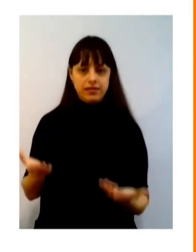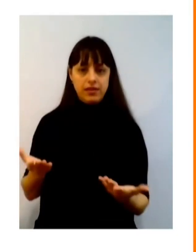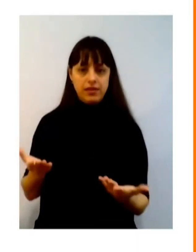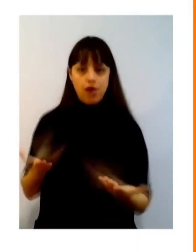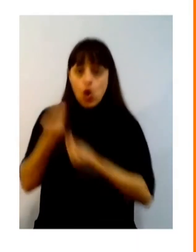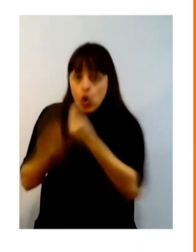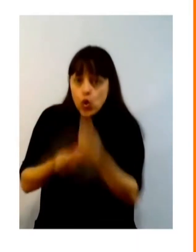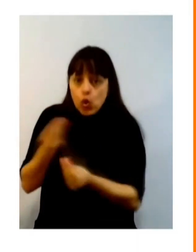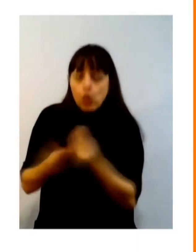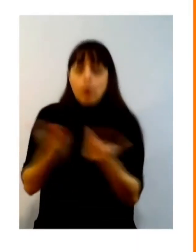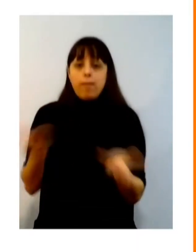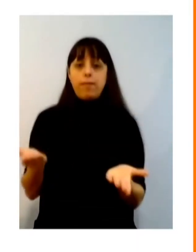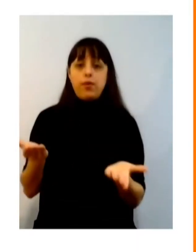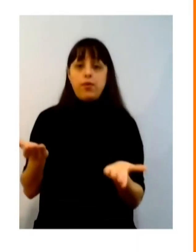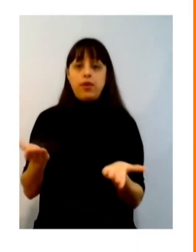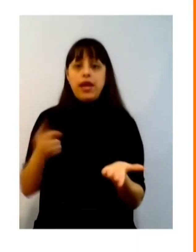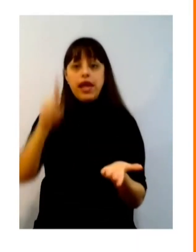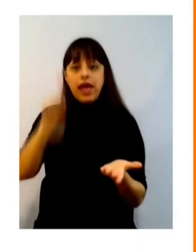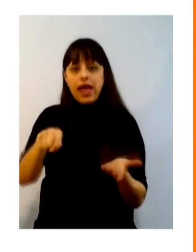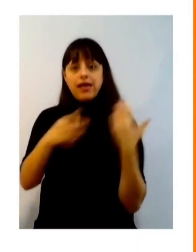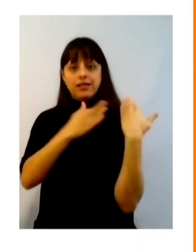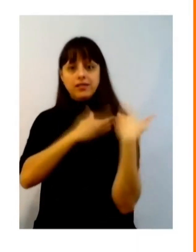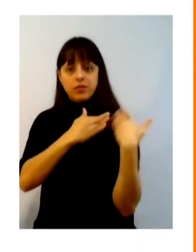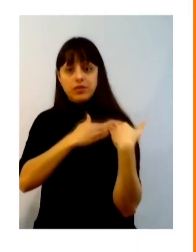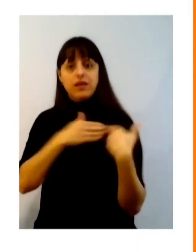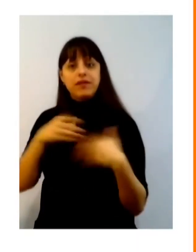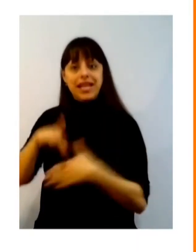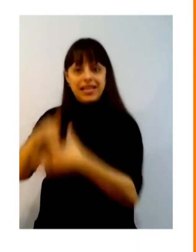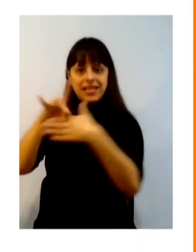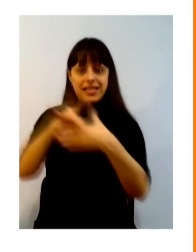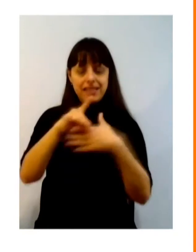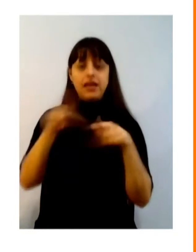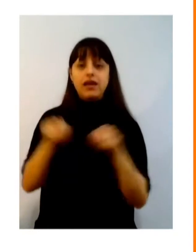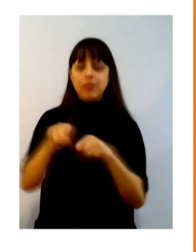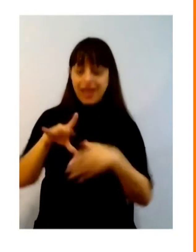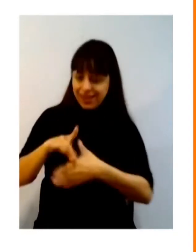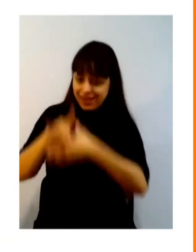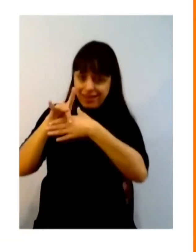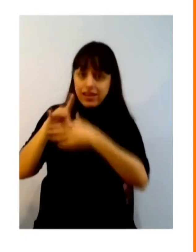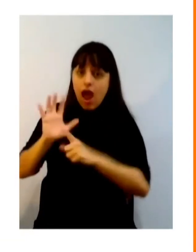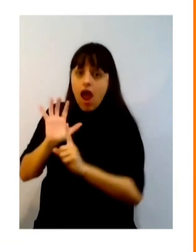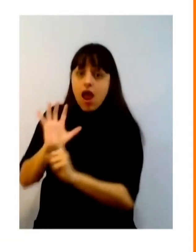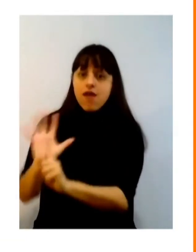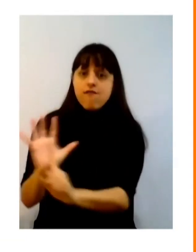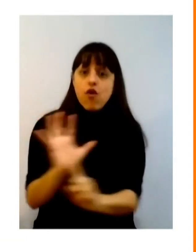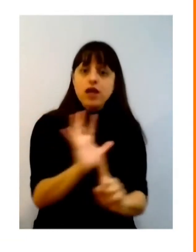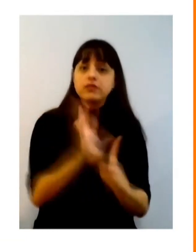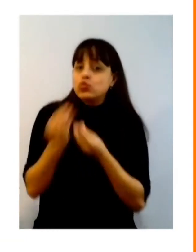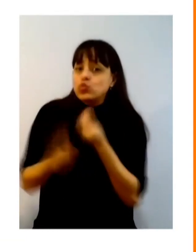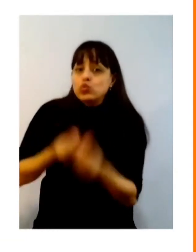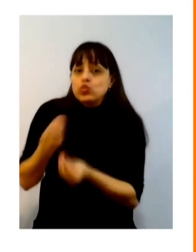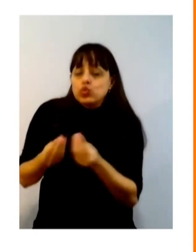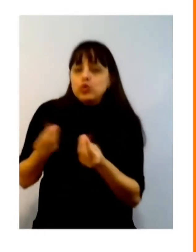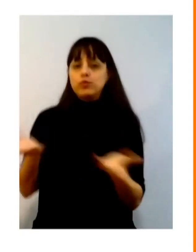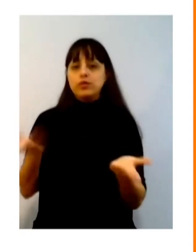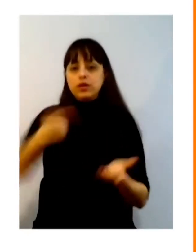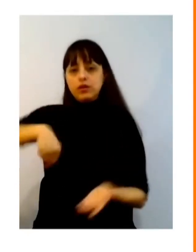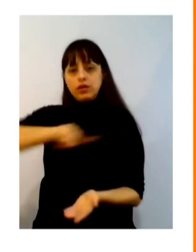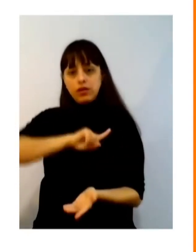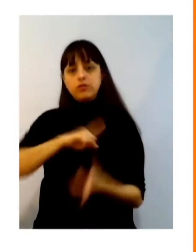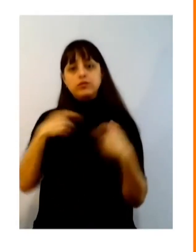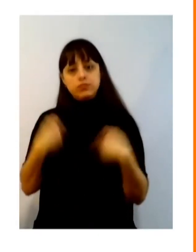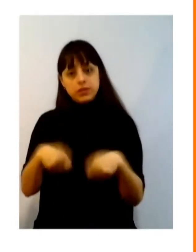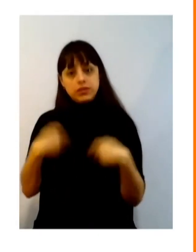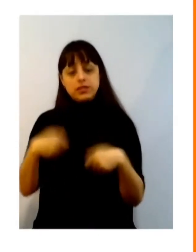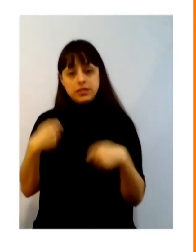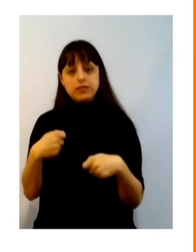espaços de esse liderazgo? Qual é o nível de influência de esse liderazgo? E sabemos que isso é uma massa crítica que precisamos para poder levar